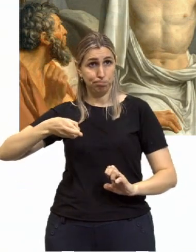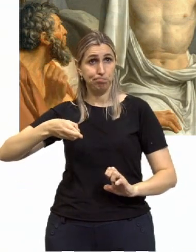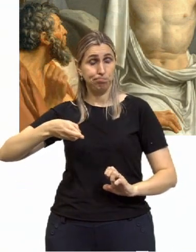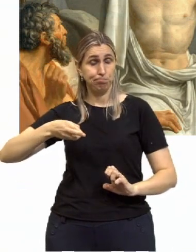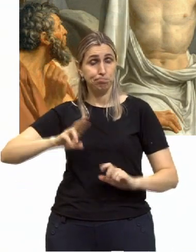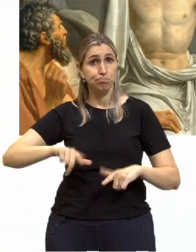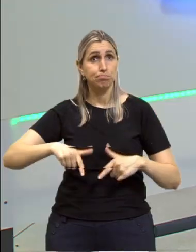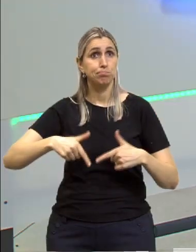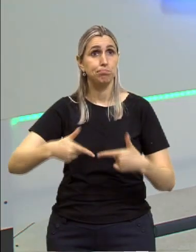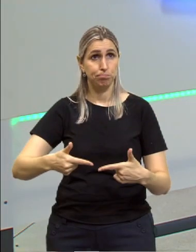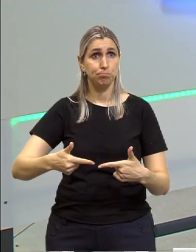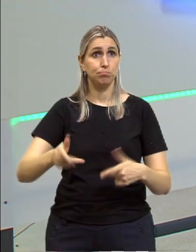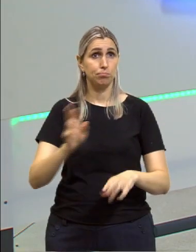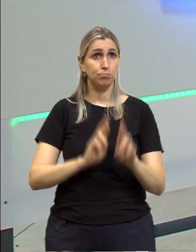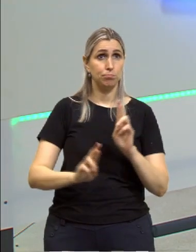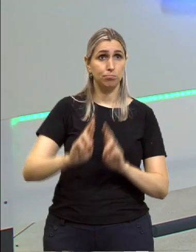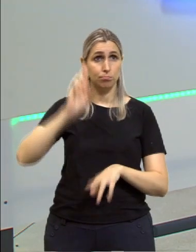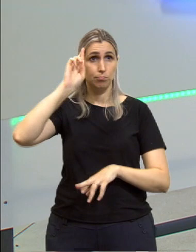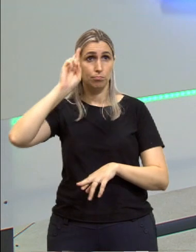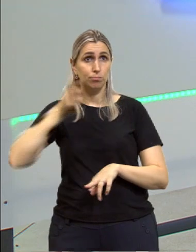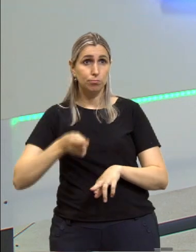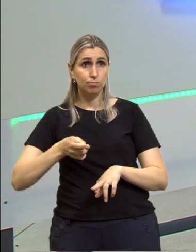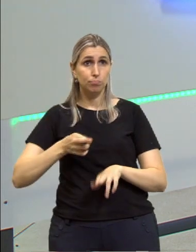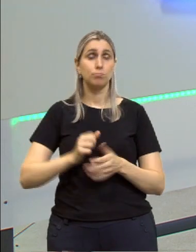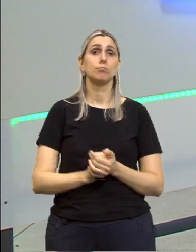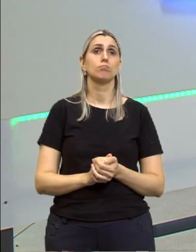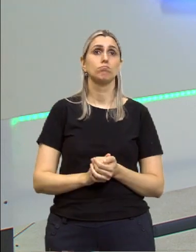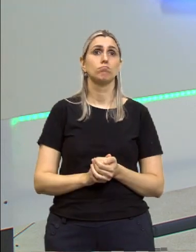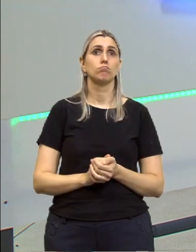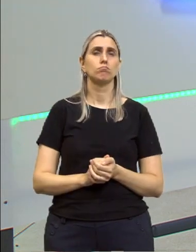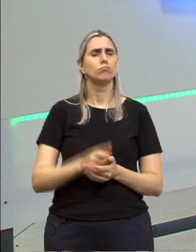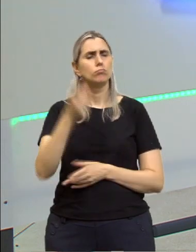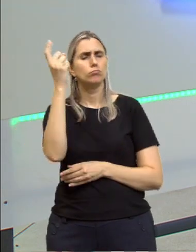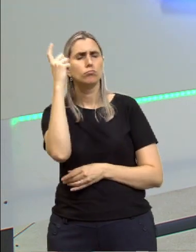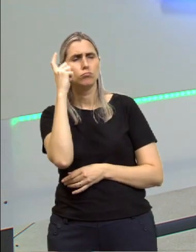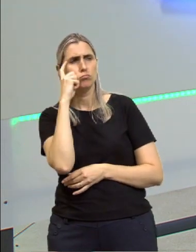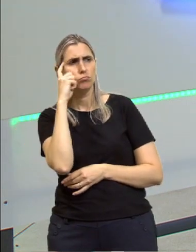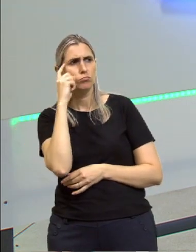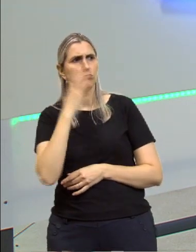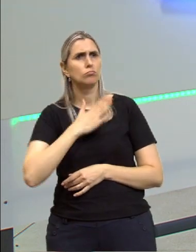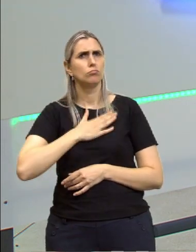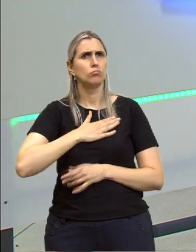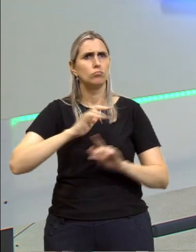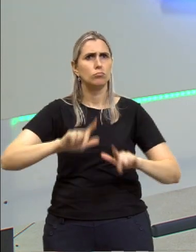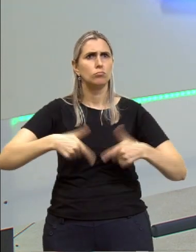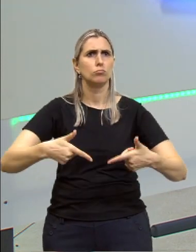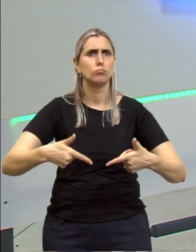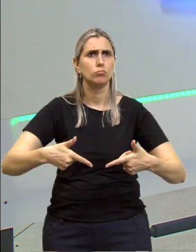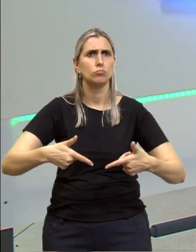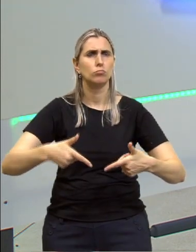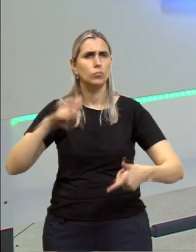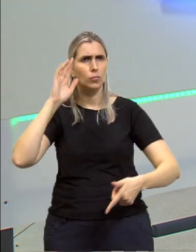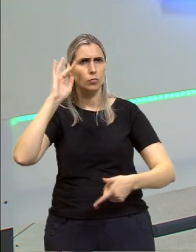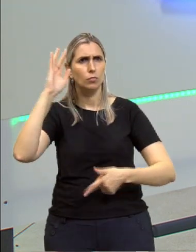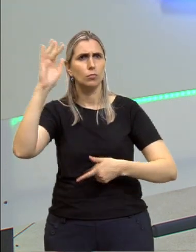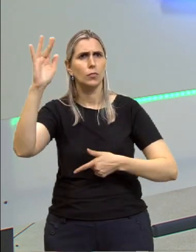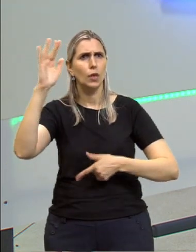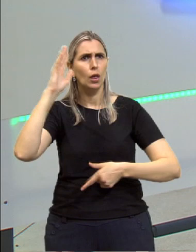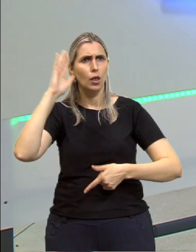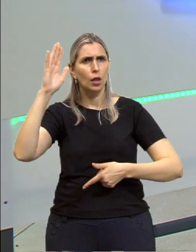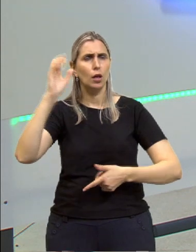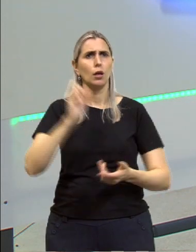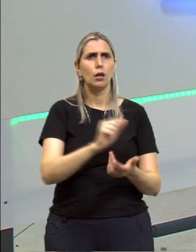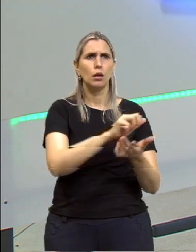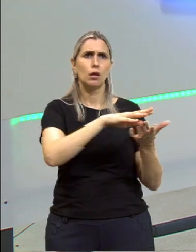agir conforme a razão. Então, eu vou pensar a minha ação, eu vou refletir, eu vou